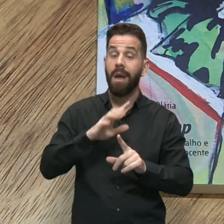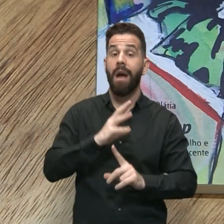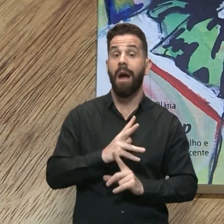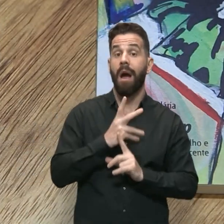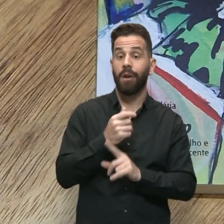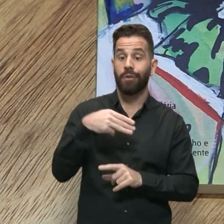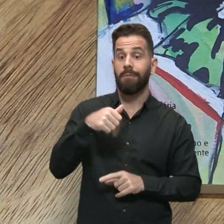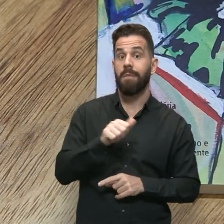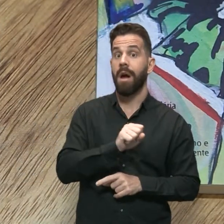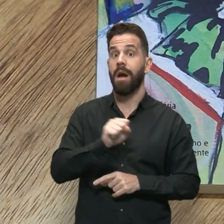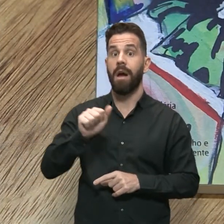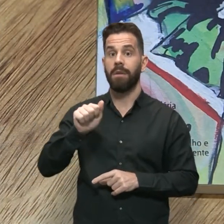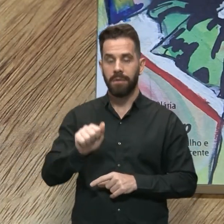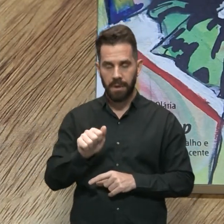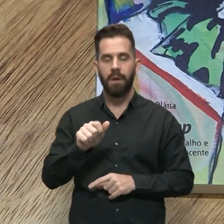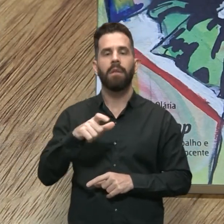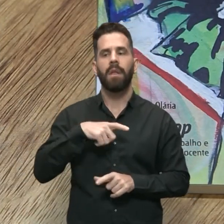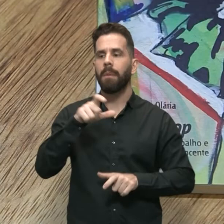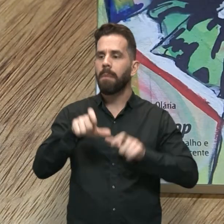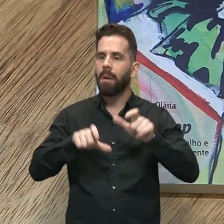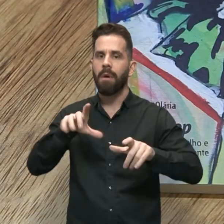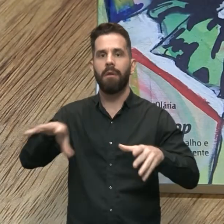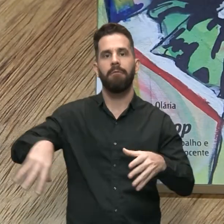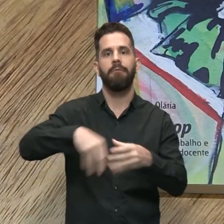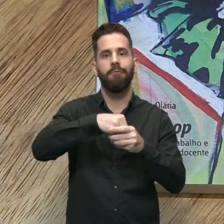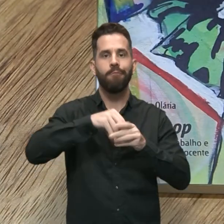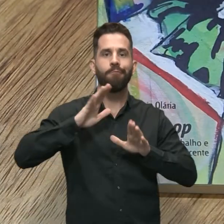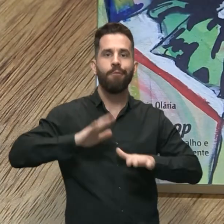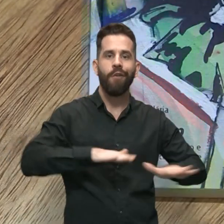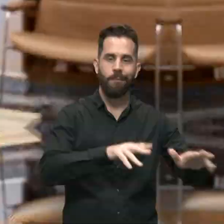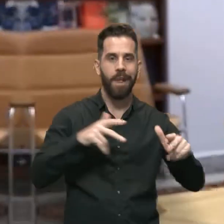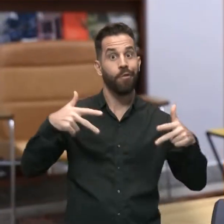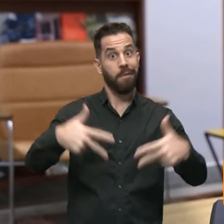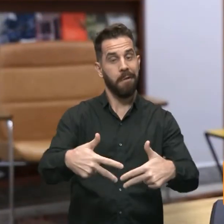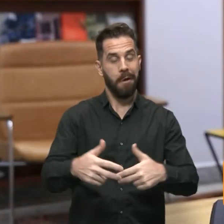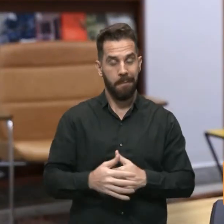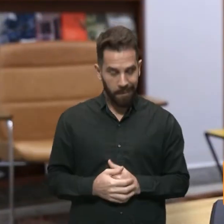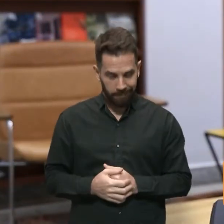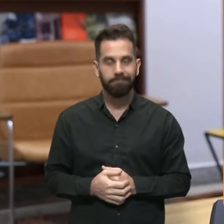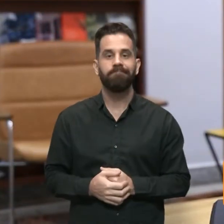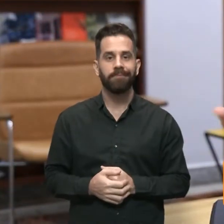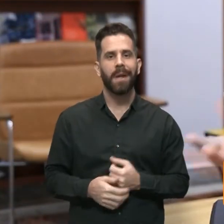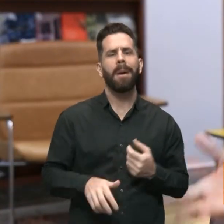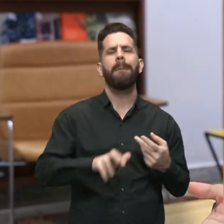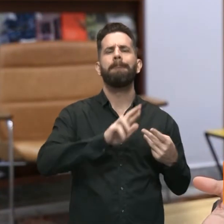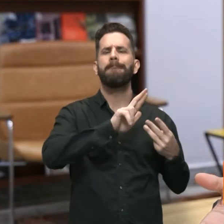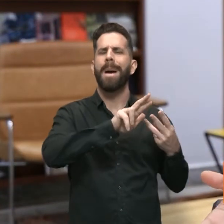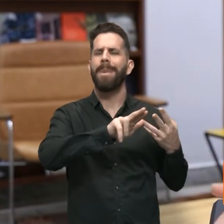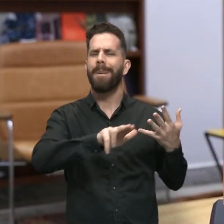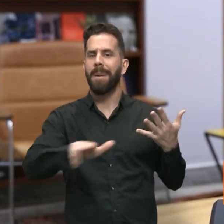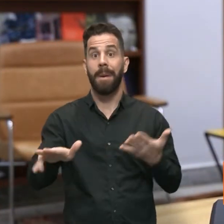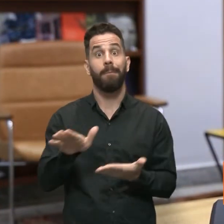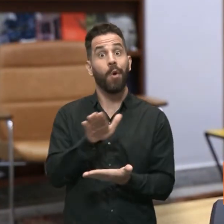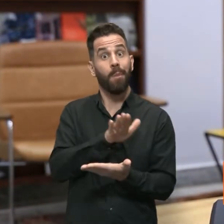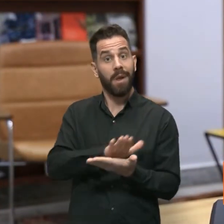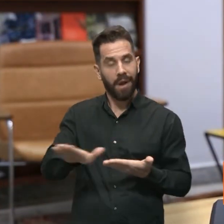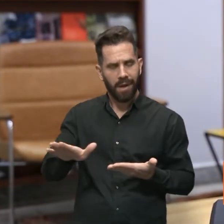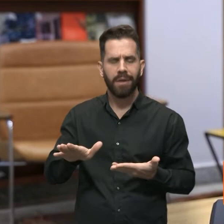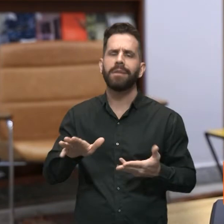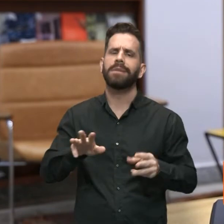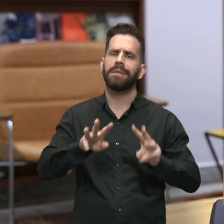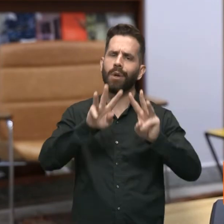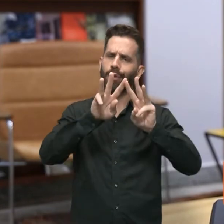produzidos pelos integrantes do movimento Hip Hop. Essas e outras publicações estão